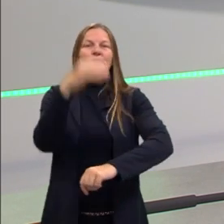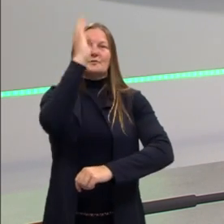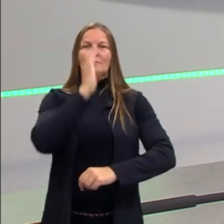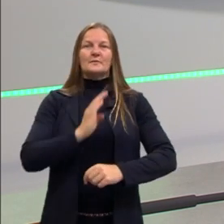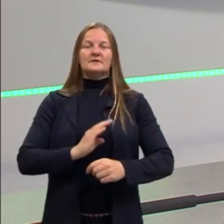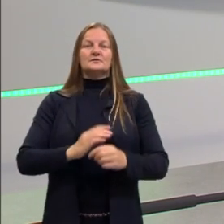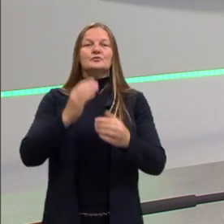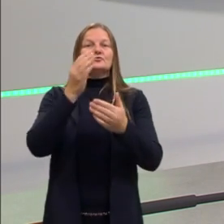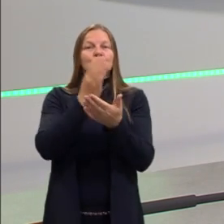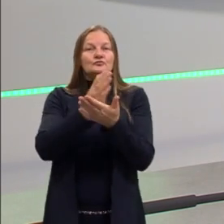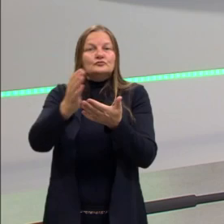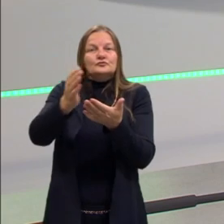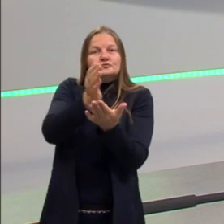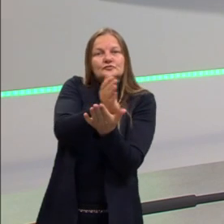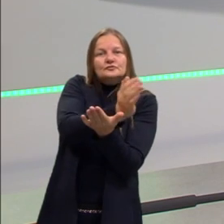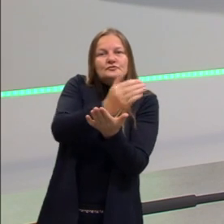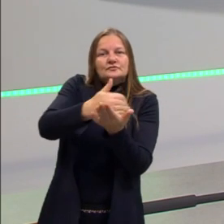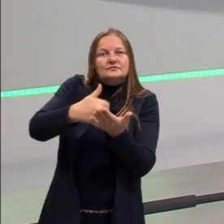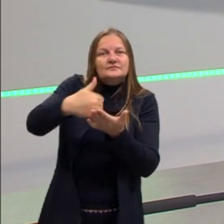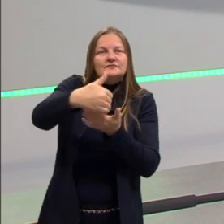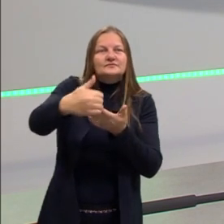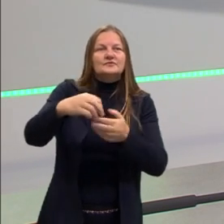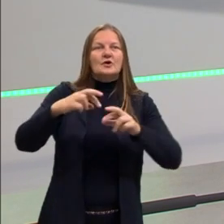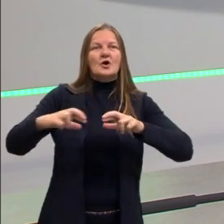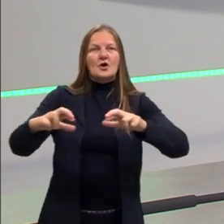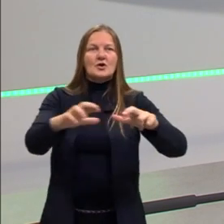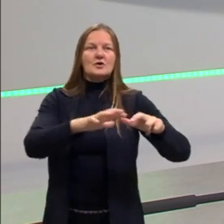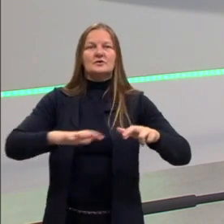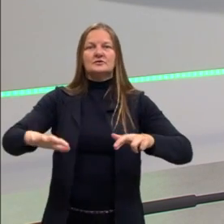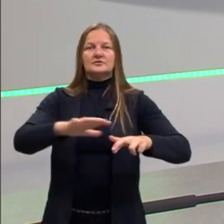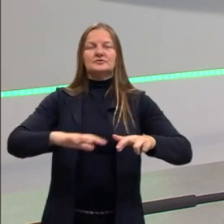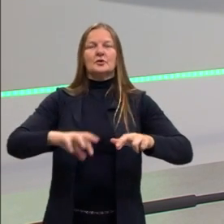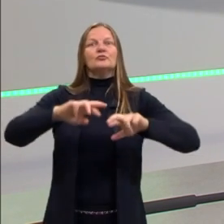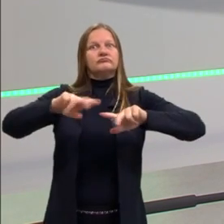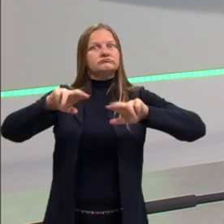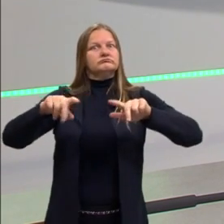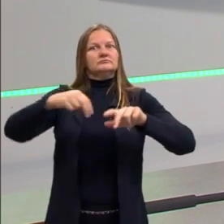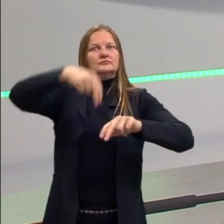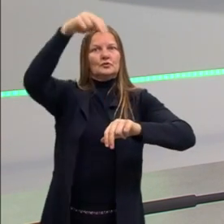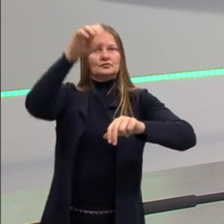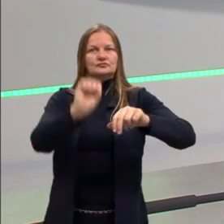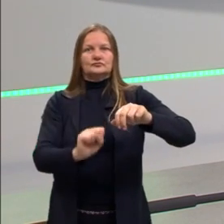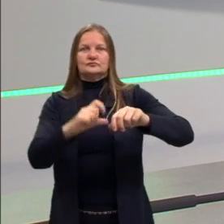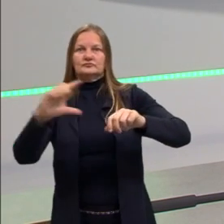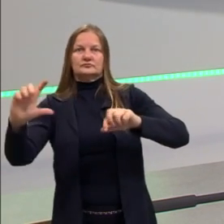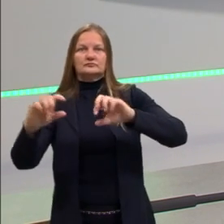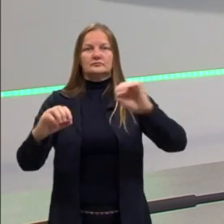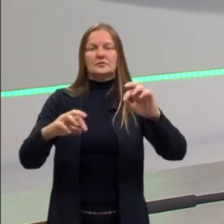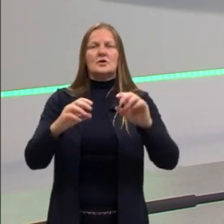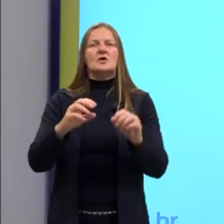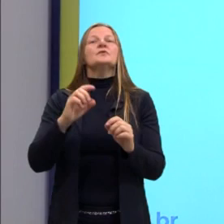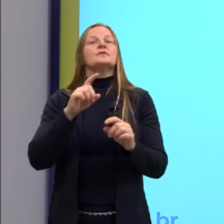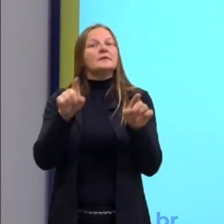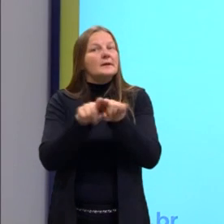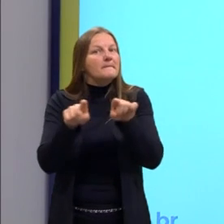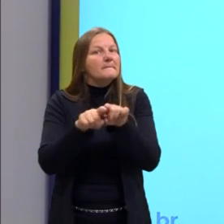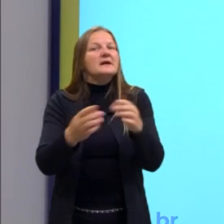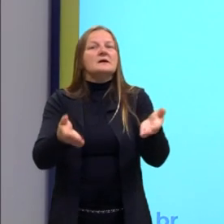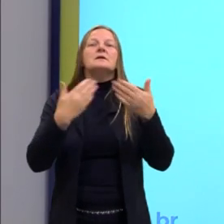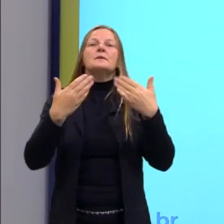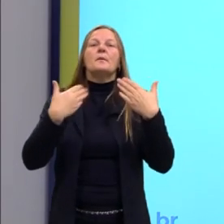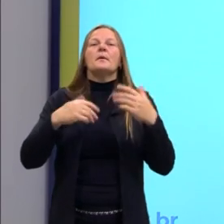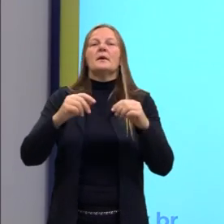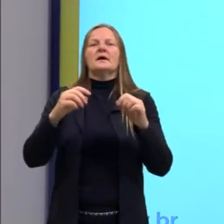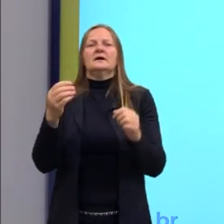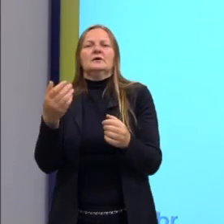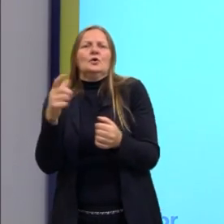dividido em regiões. Nós temos um país muito distinto, bastante grande, inclusive em clima. Numa região está